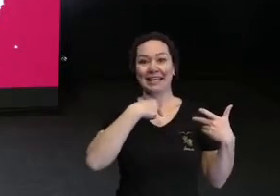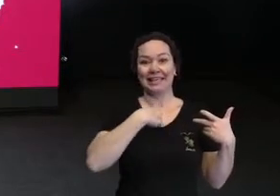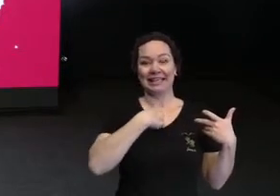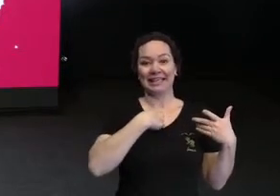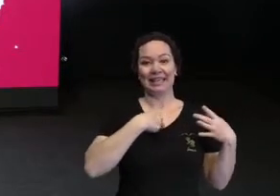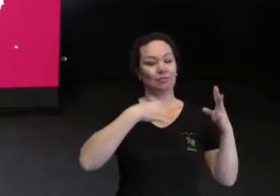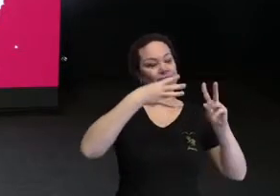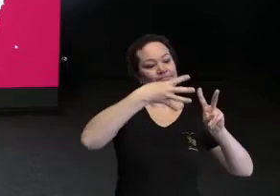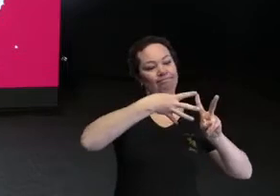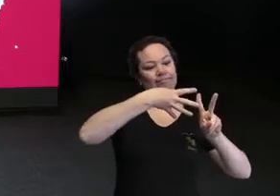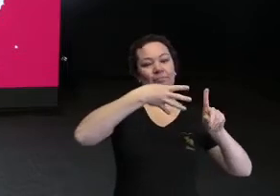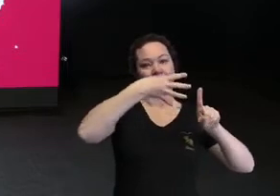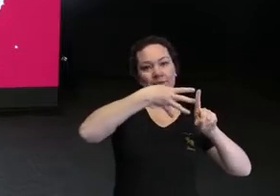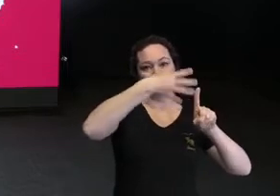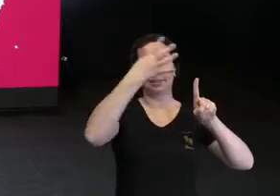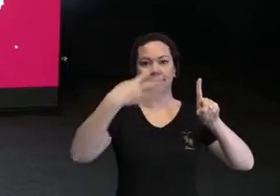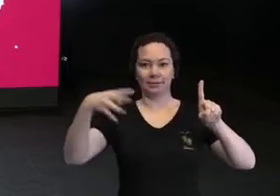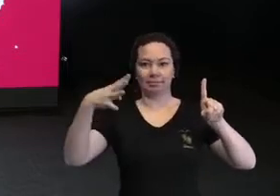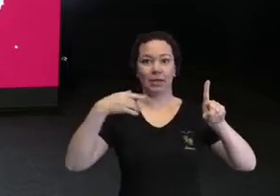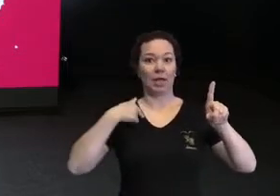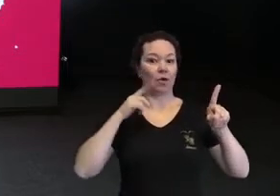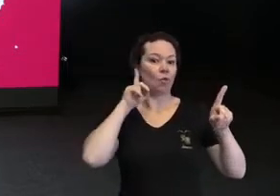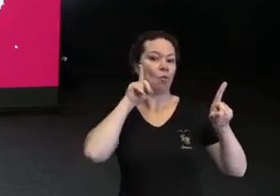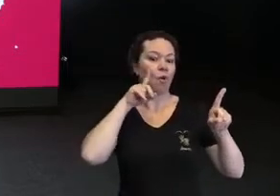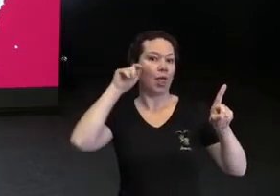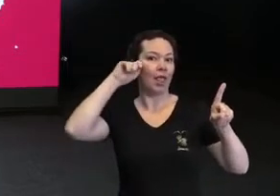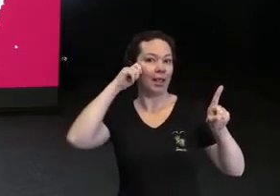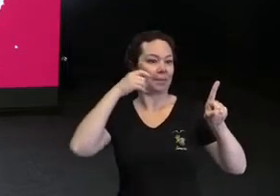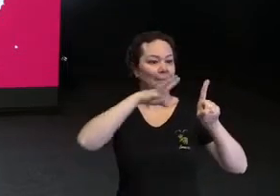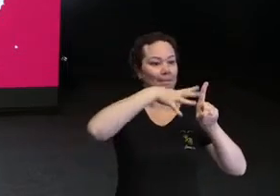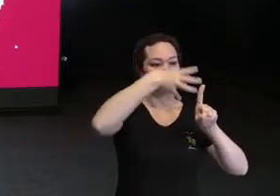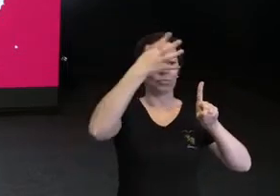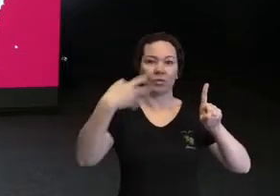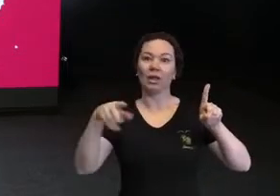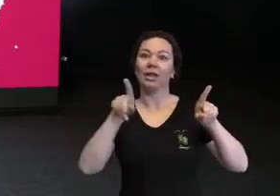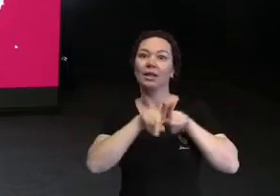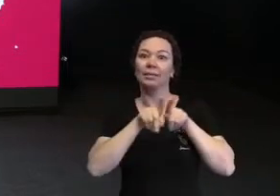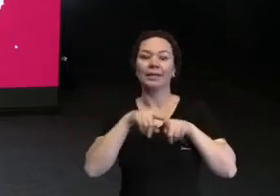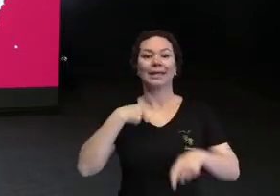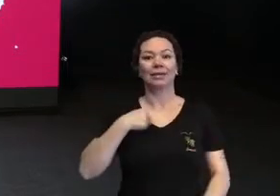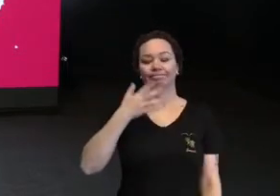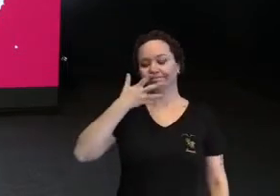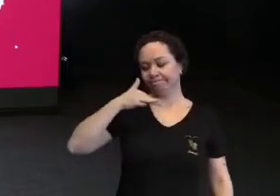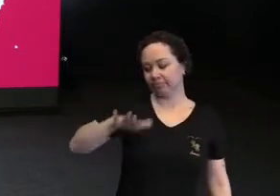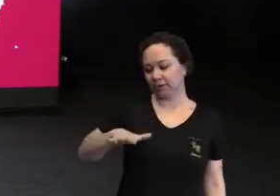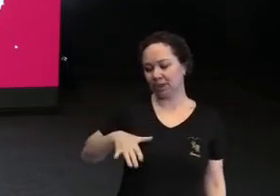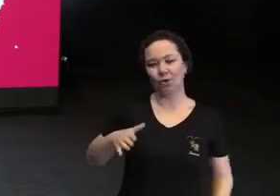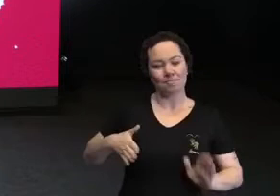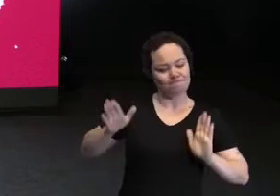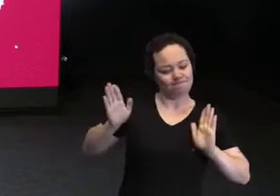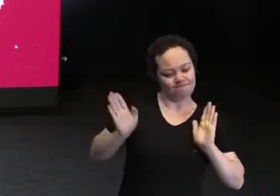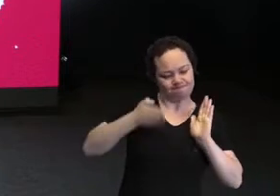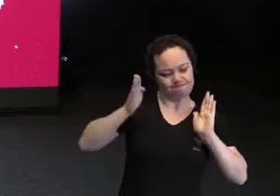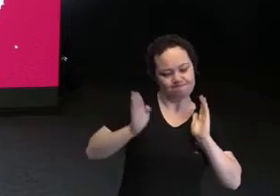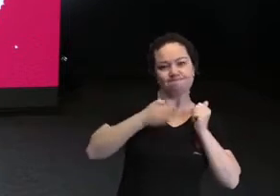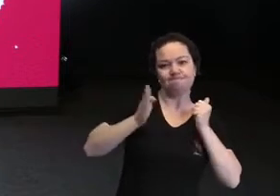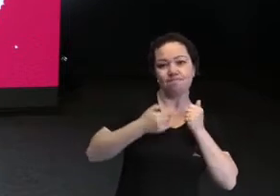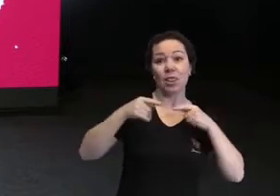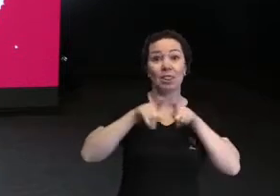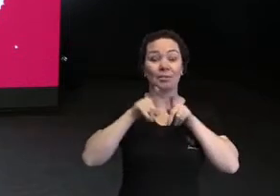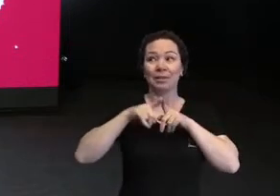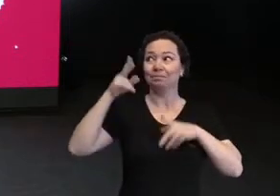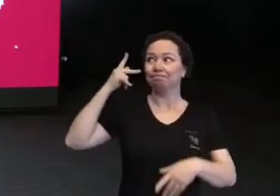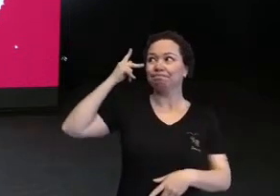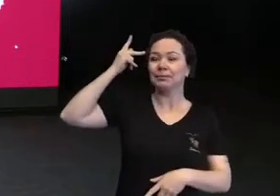gay. Eu sou preto e gay. E eu tive uma infância onde eu apanhei muito, física e psicologicamente, pelo